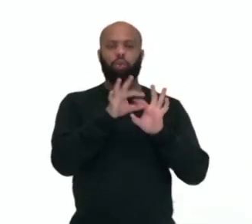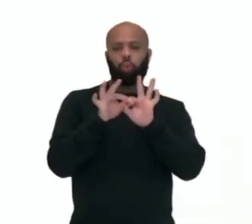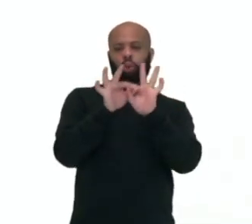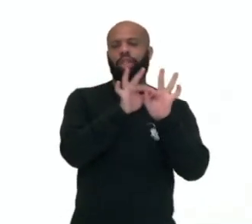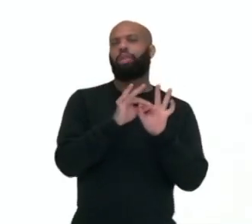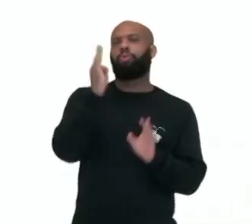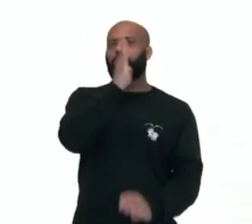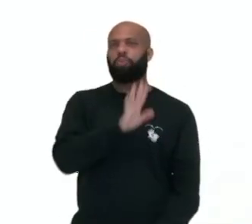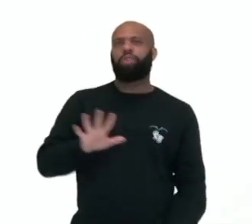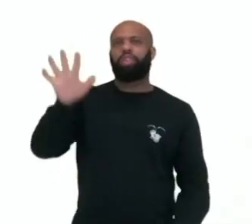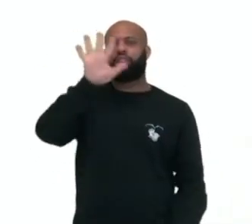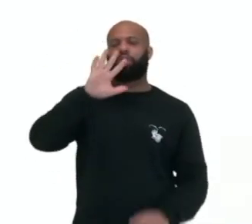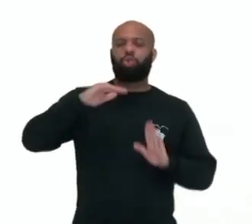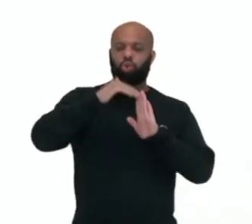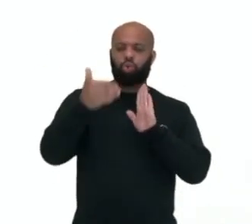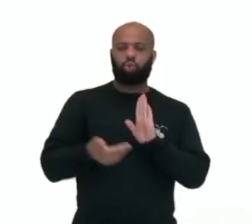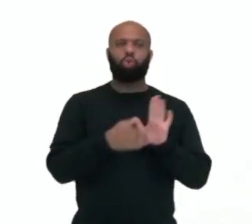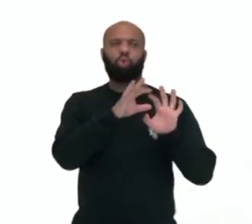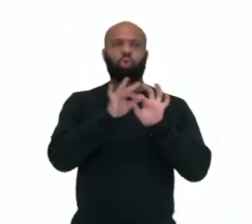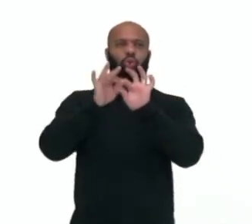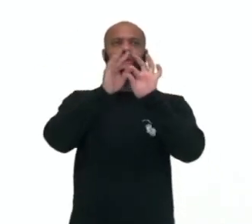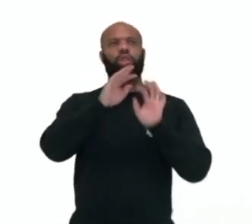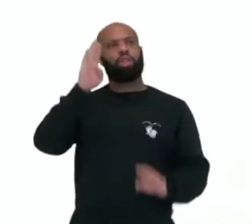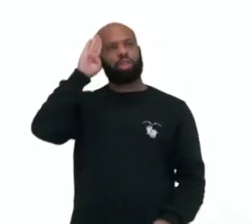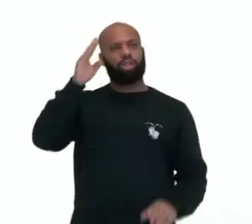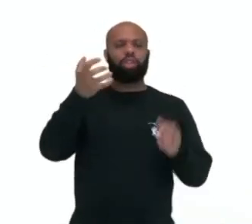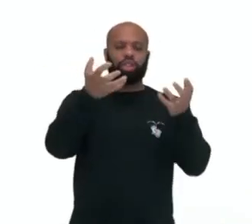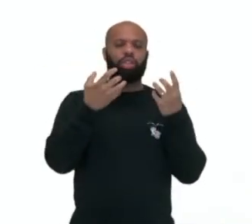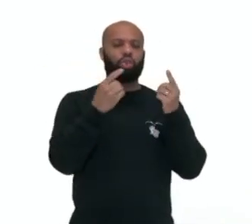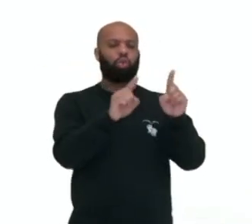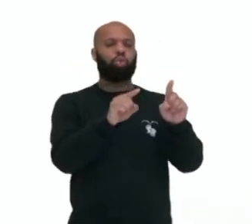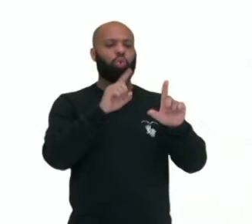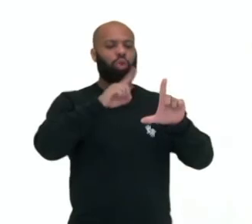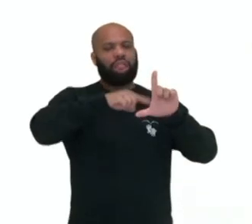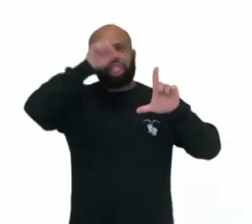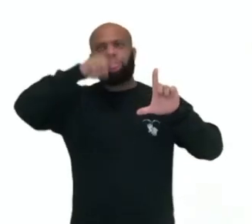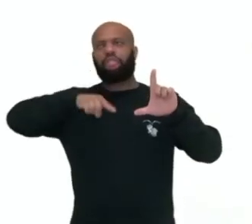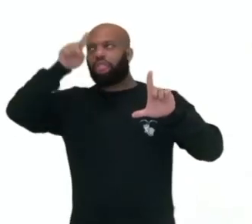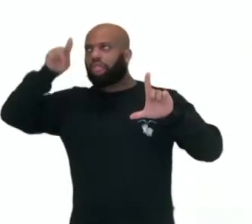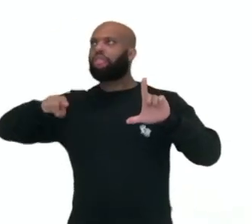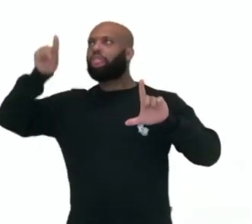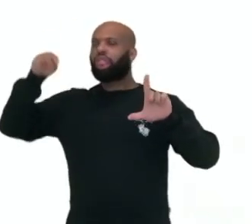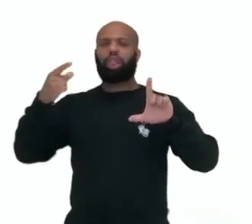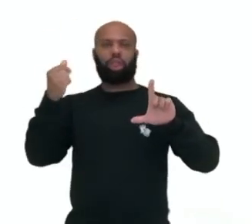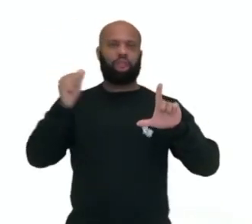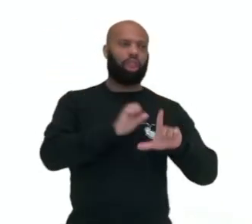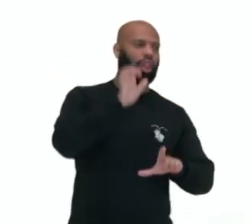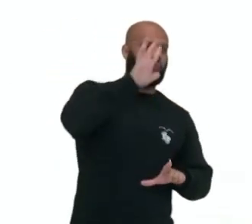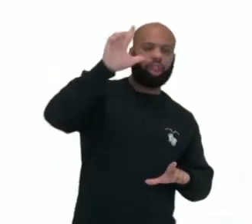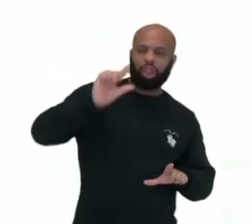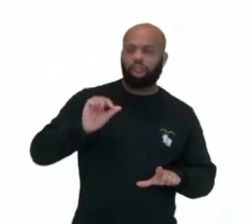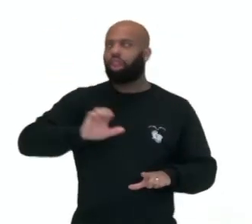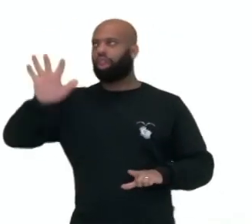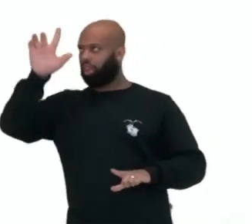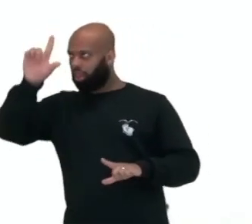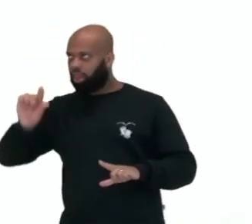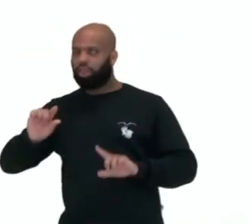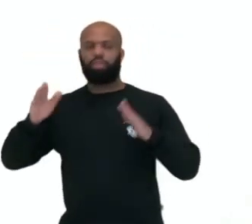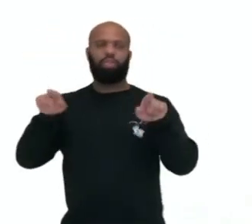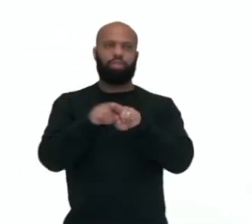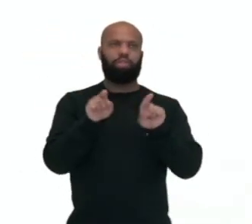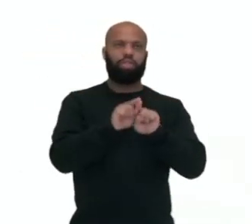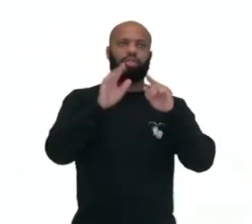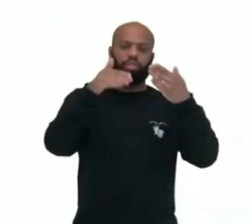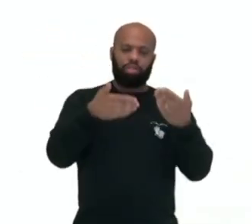de todos os unidos, para principalmente combater a inflação no Brasil. E com isso,